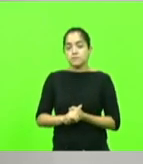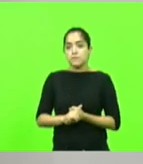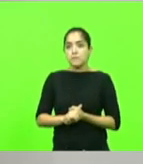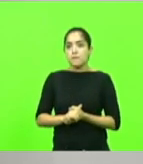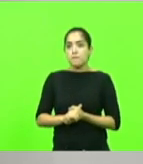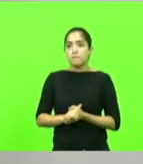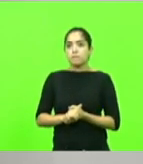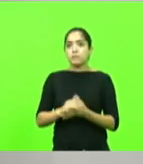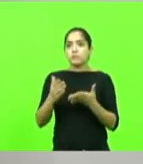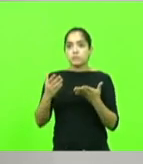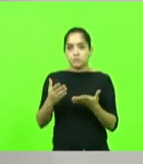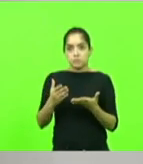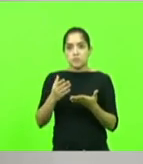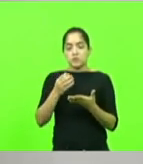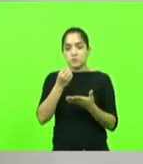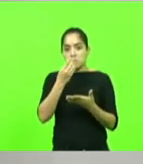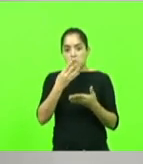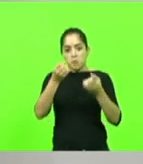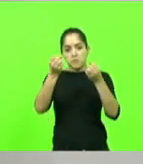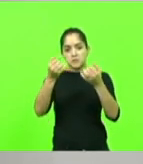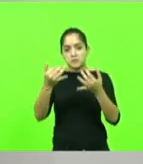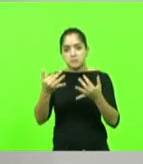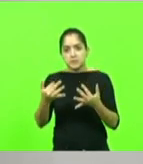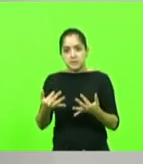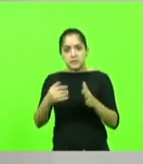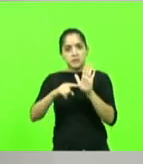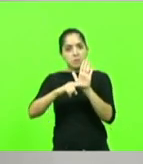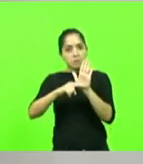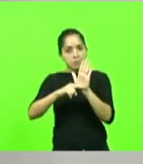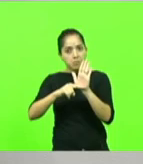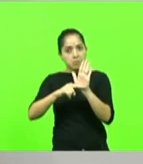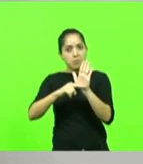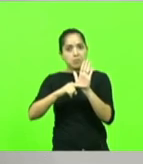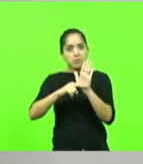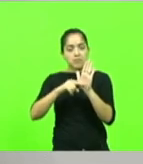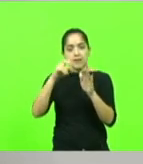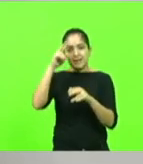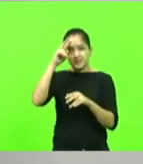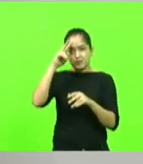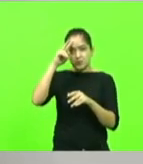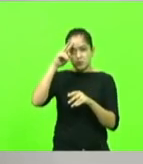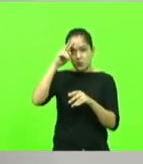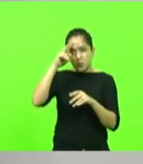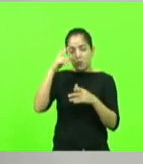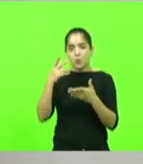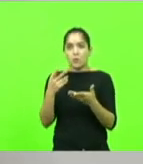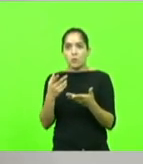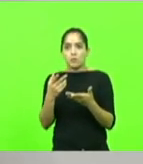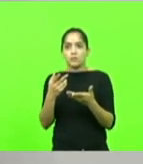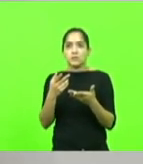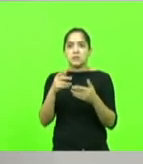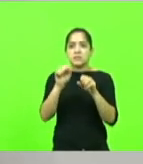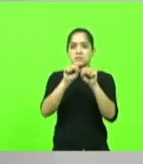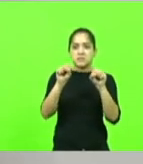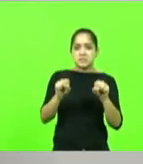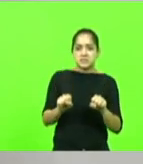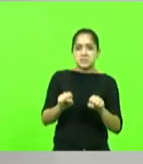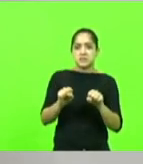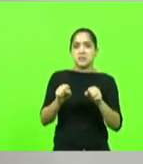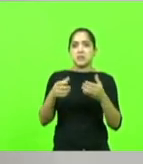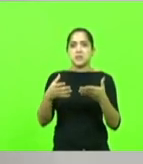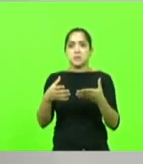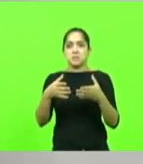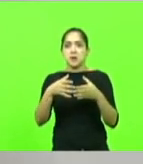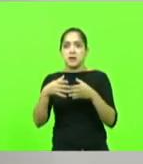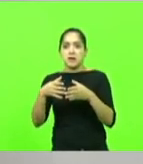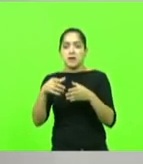Vai ter que ser muito bom para explicar esse déficit. Para explicar essa déficit. Aquela história de som, sistema de movimentação de tropa, porque